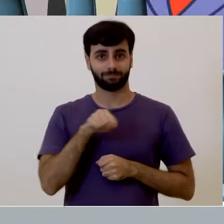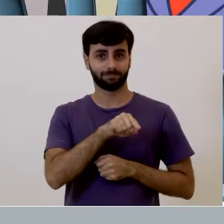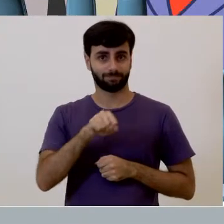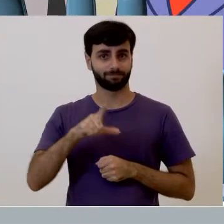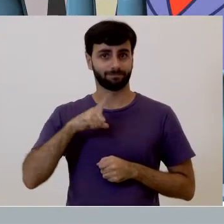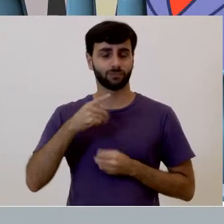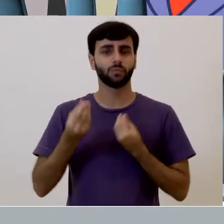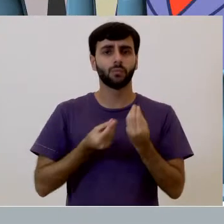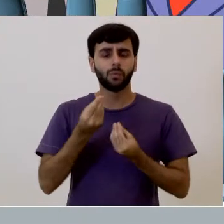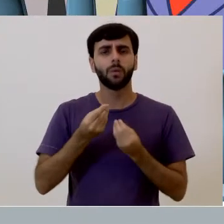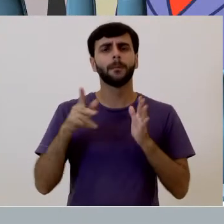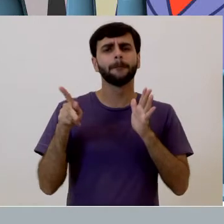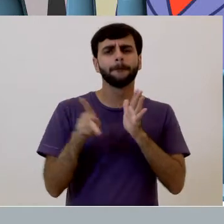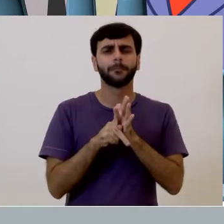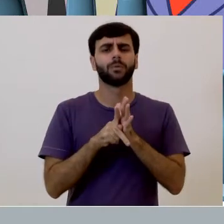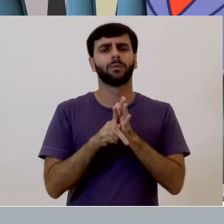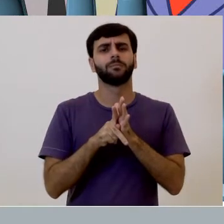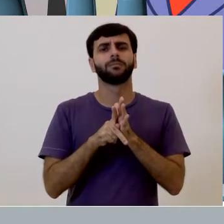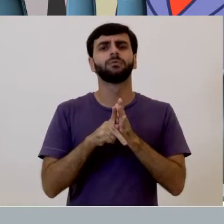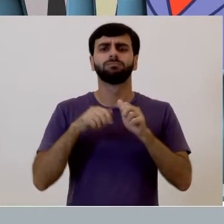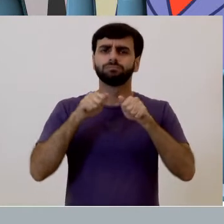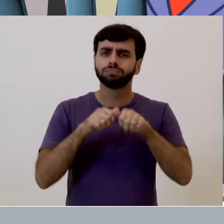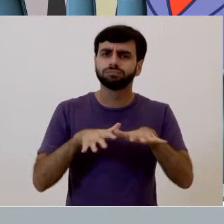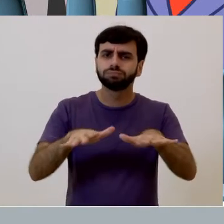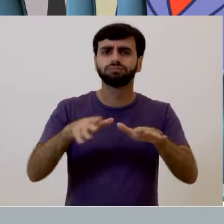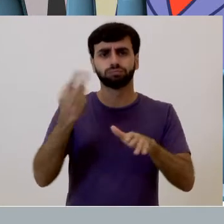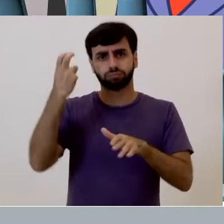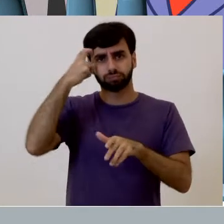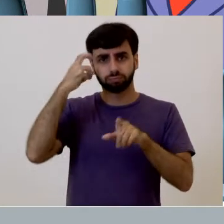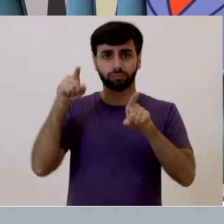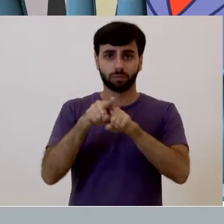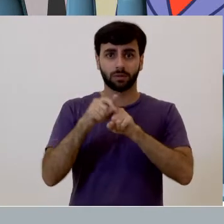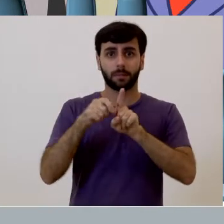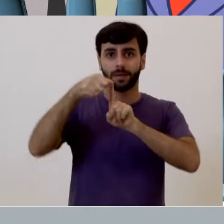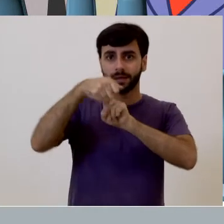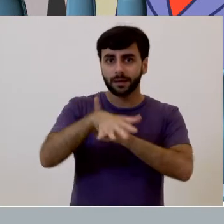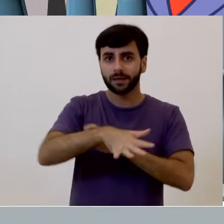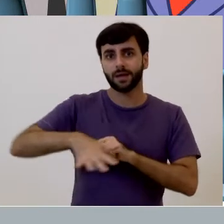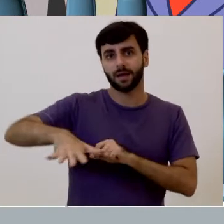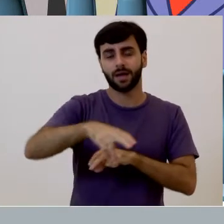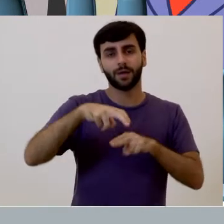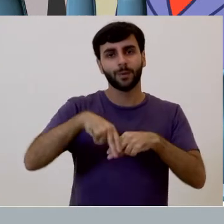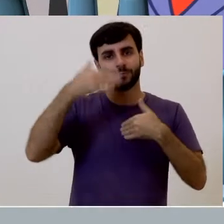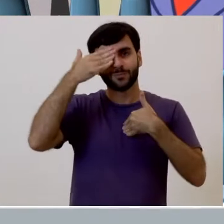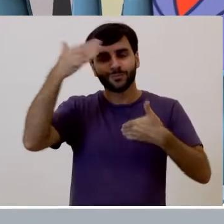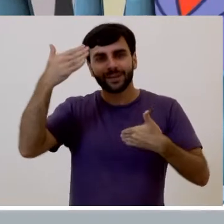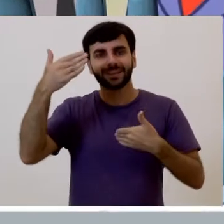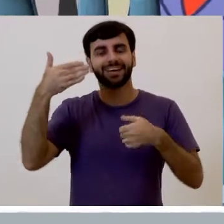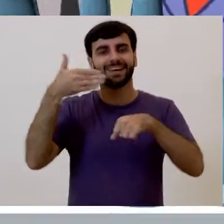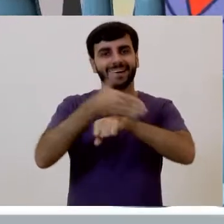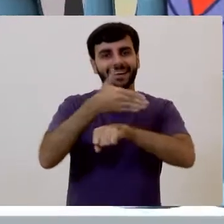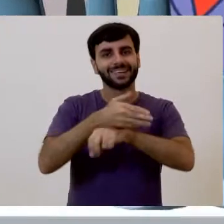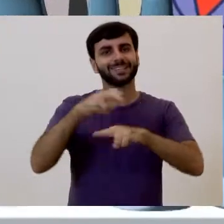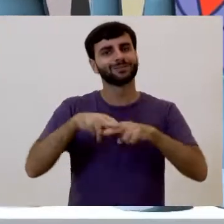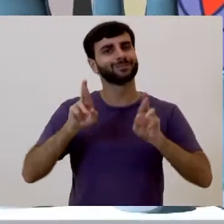Estes espaços constituem-se num dos elementos básicos para a difusão cultural e a extensão universitária. Muito obrigado pela presença e